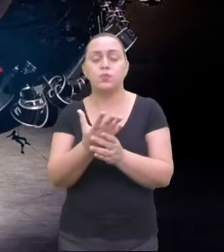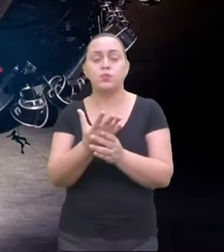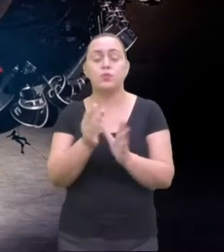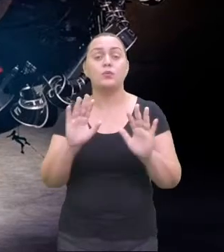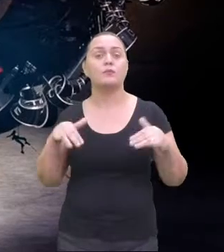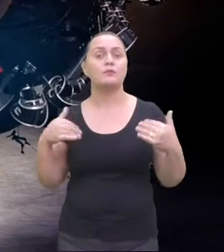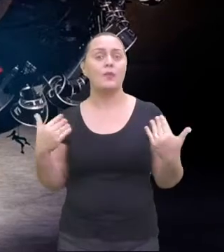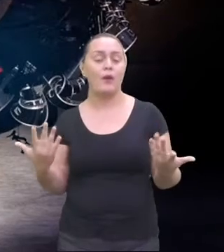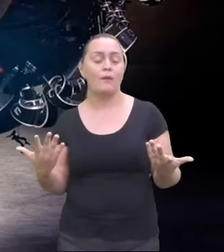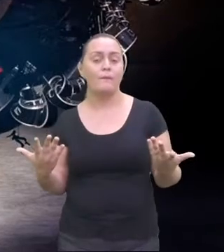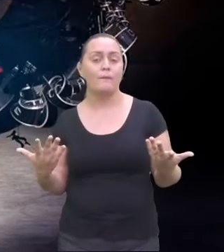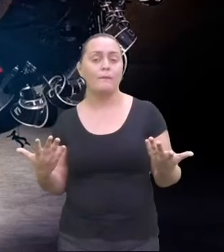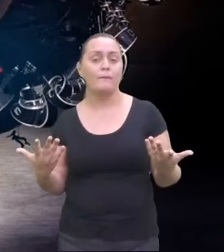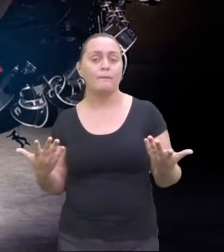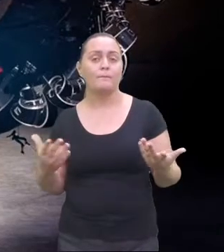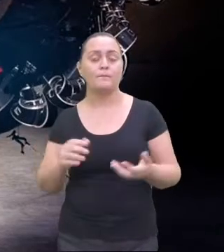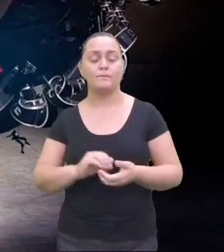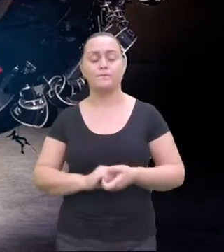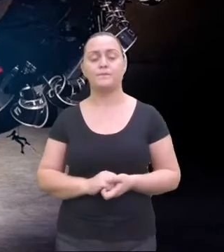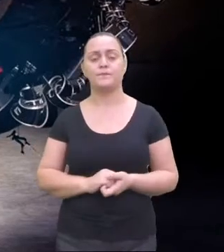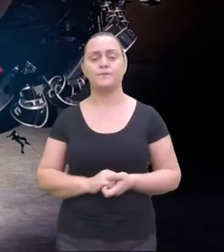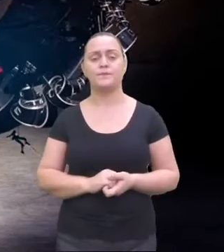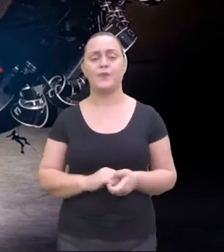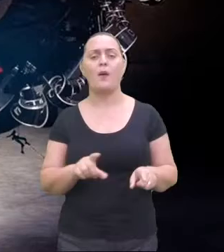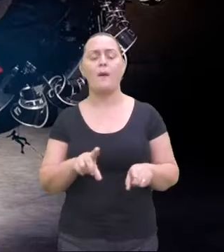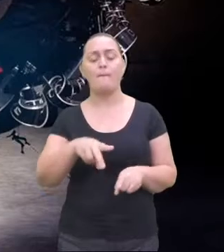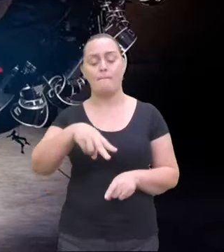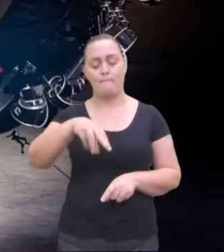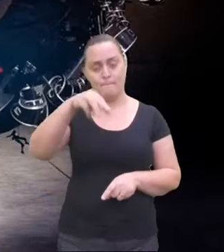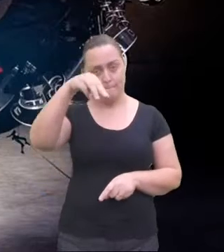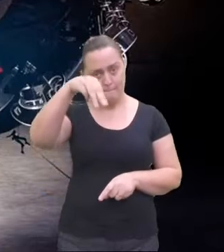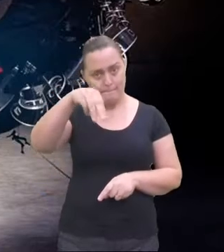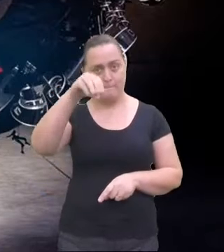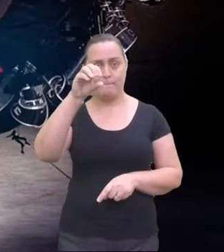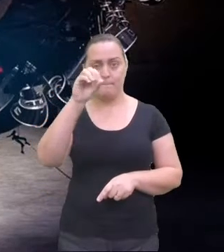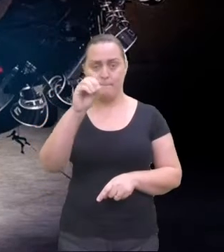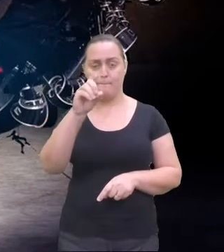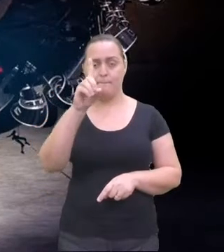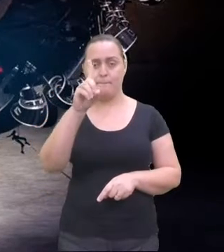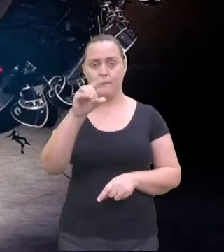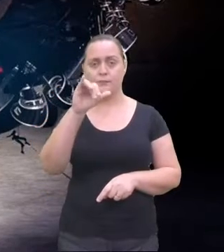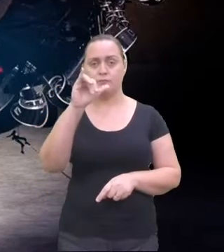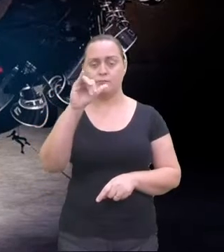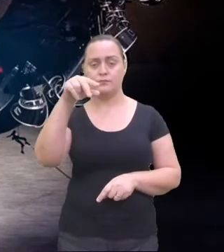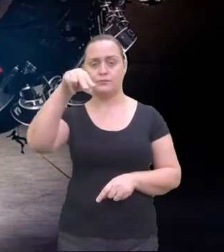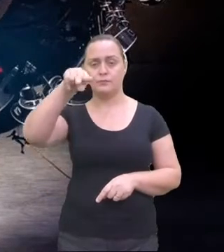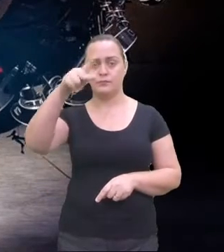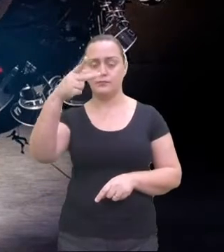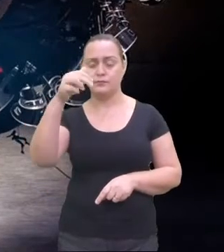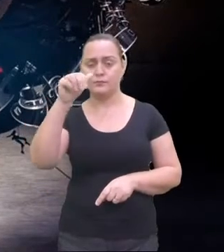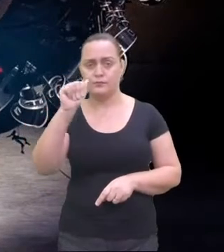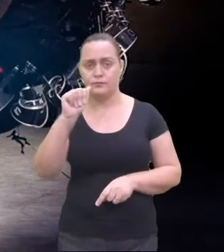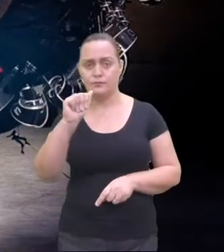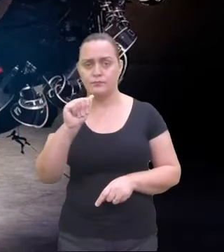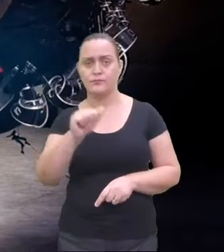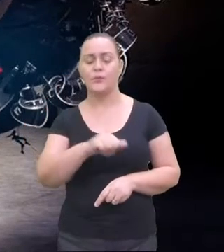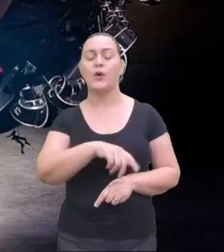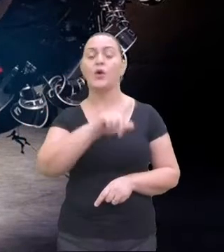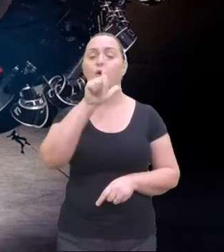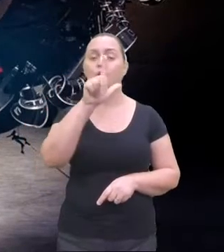Qual é, gente? O lundum e a modinha. Legal, não é? O lundum é de